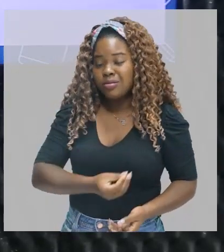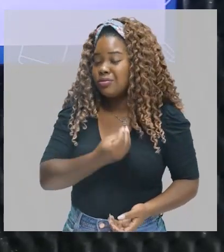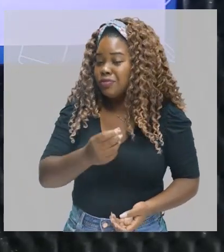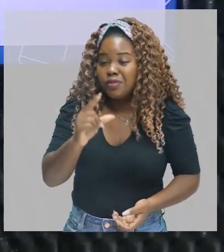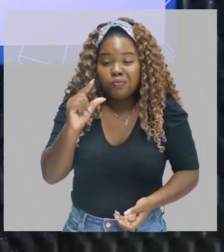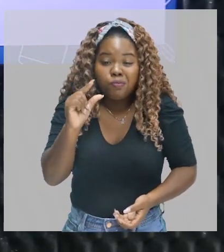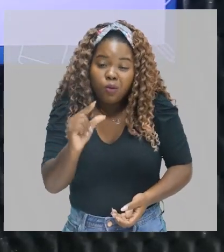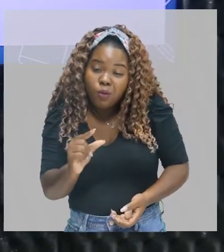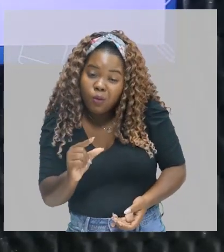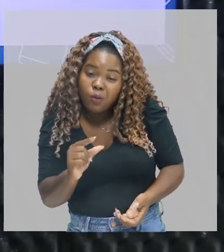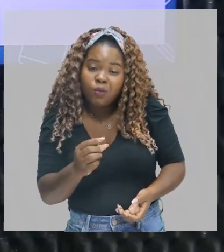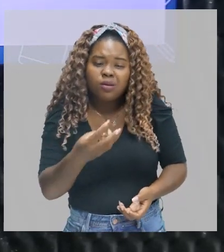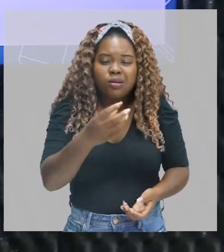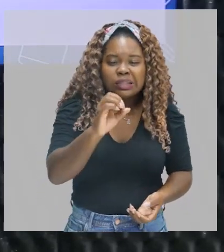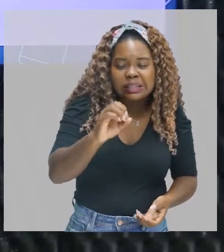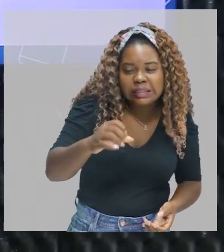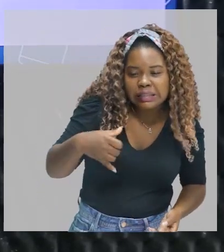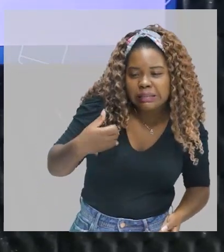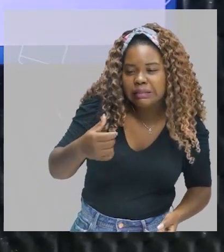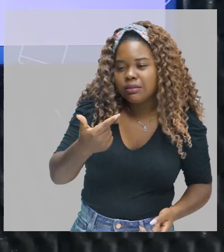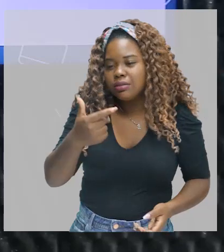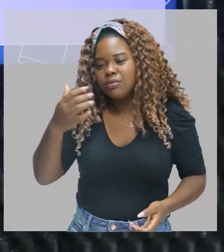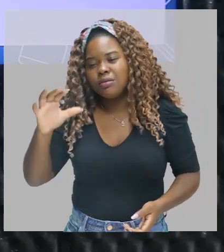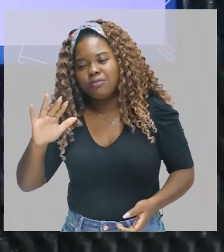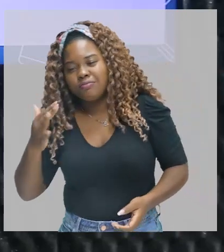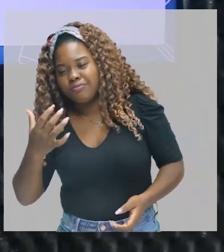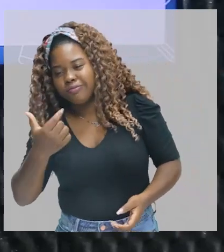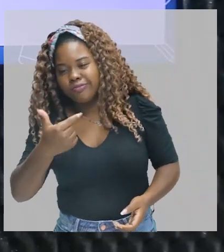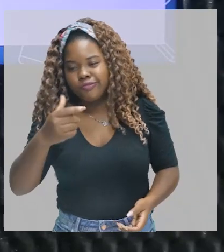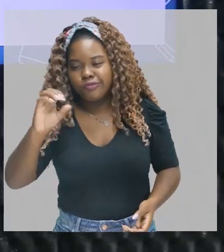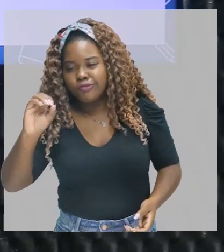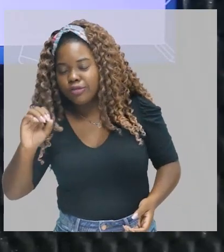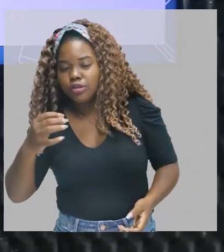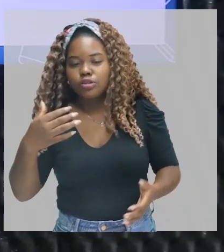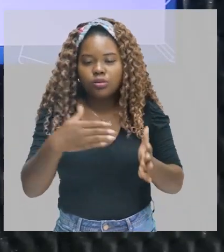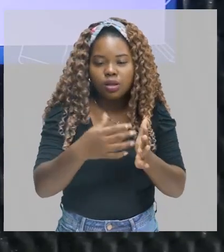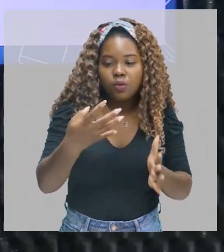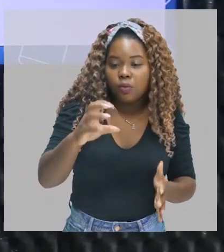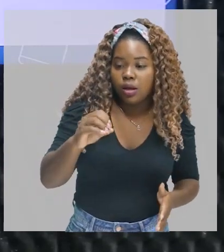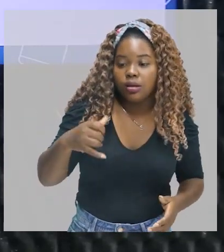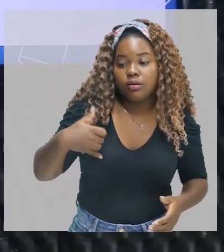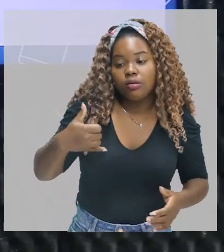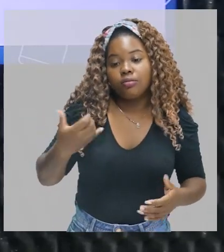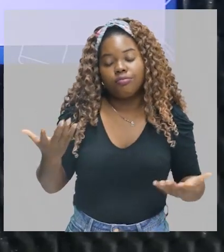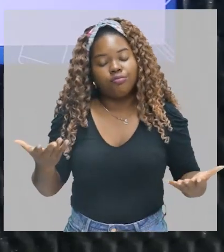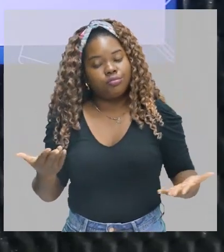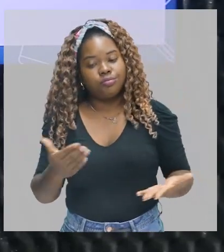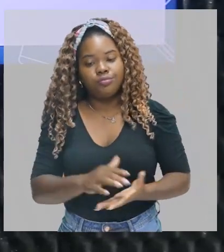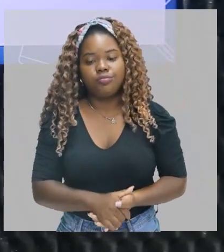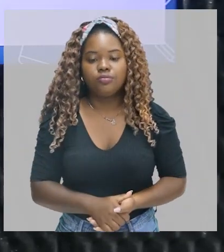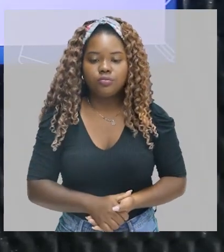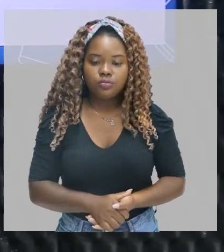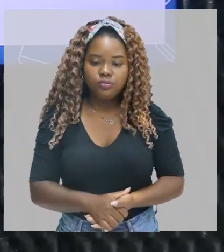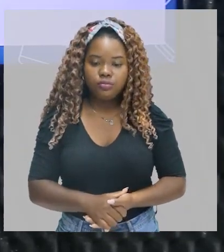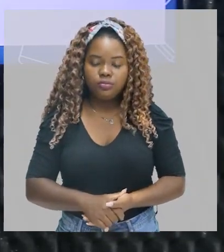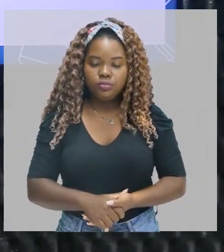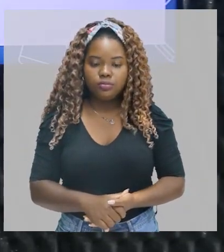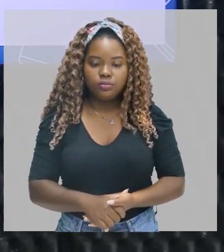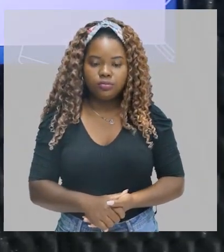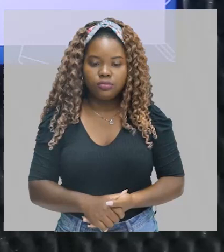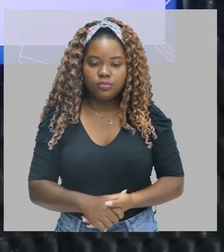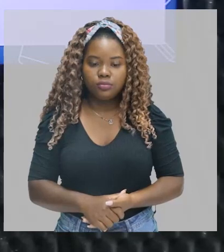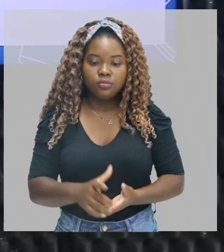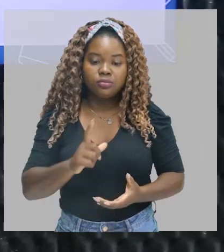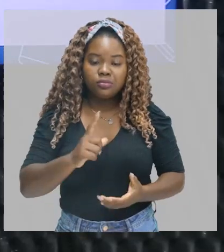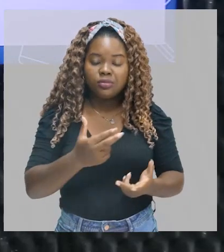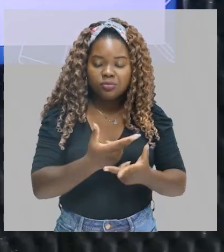pouco, cerca de 30, 20 e poucos anos, 40 no máximo. Muitos, claro, teve outras pessoas que viveram bem. Então,